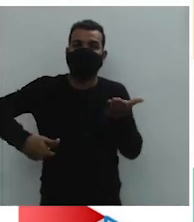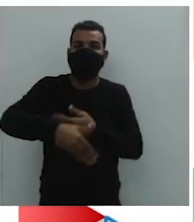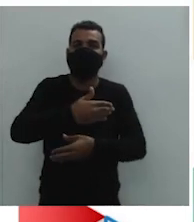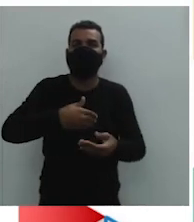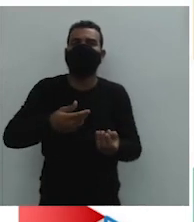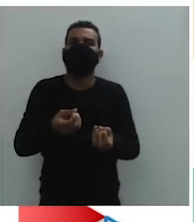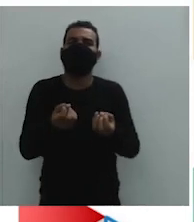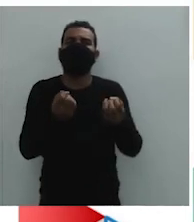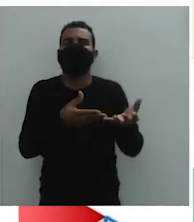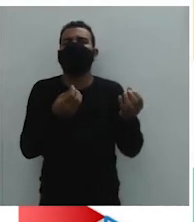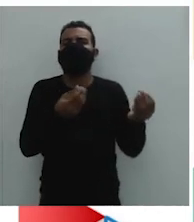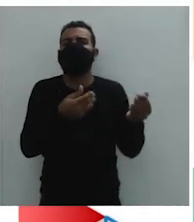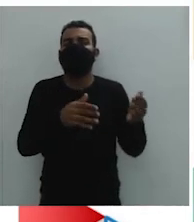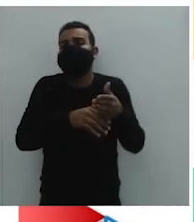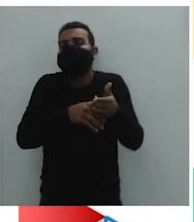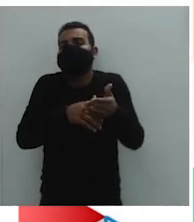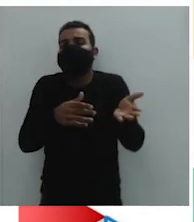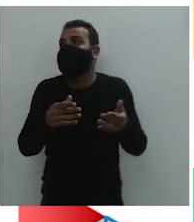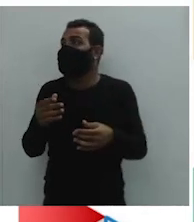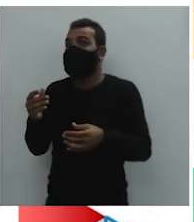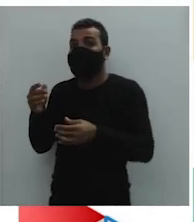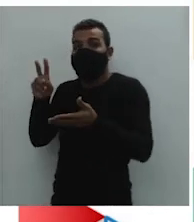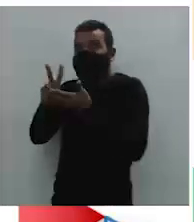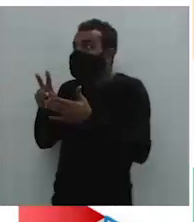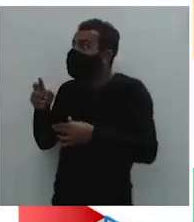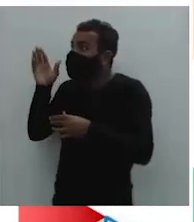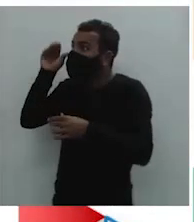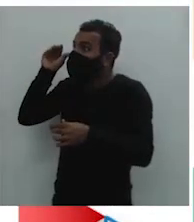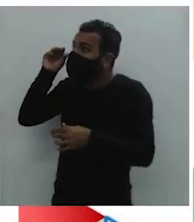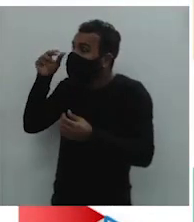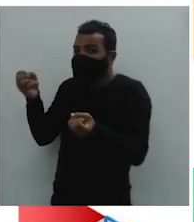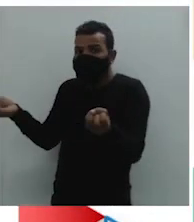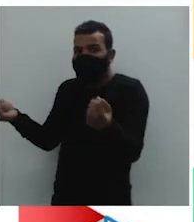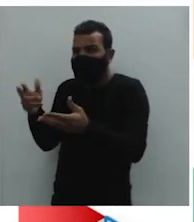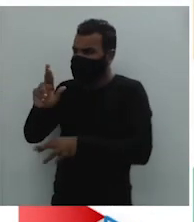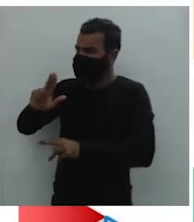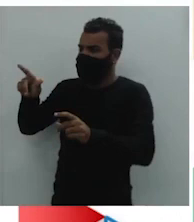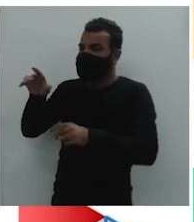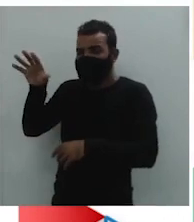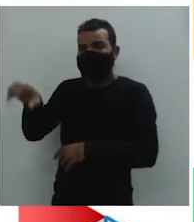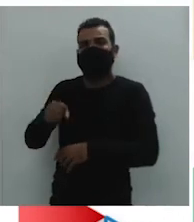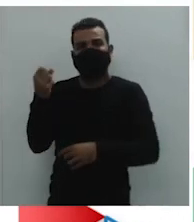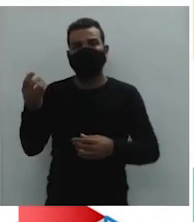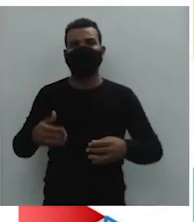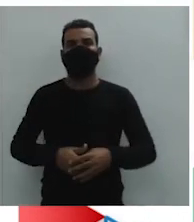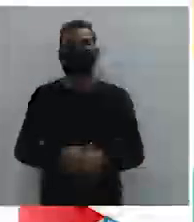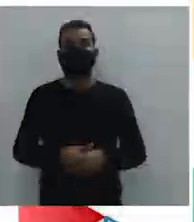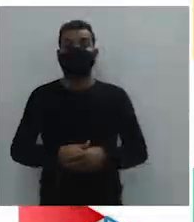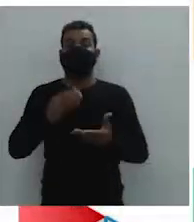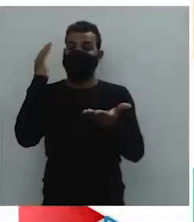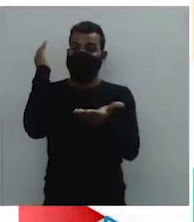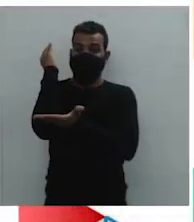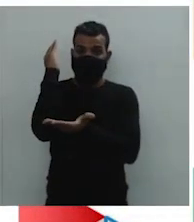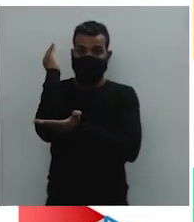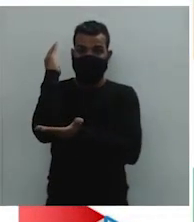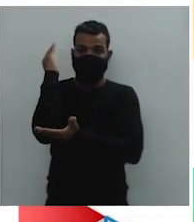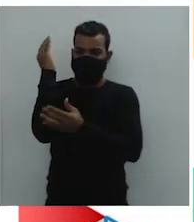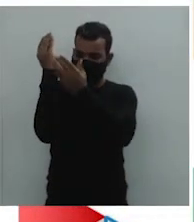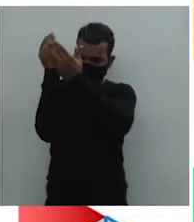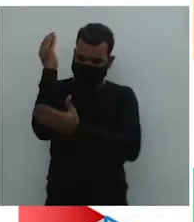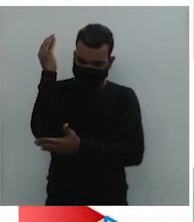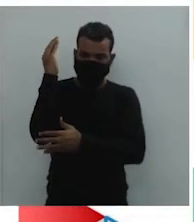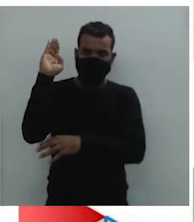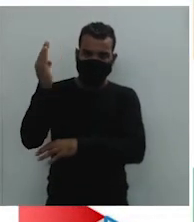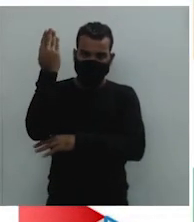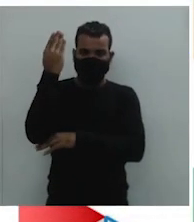para produzir a tinta, né? Que era utilizada para atingir roupas, certo? E a sua madeira,